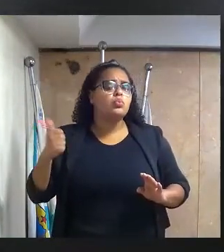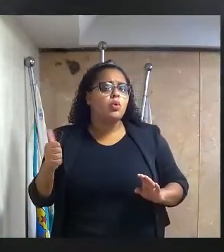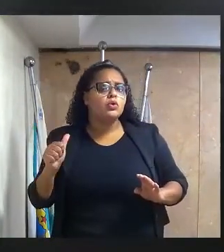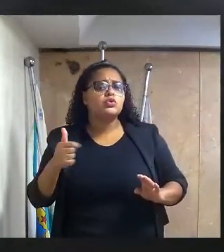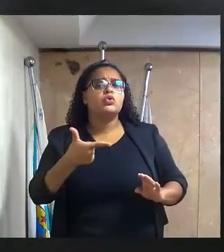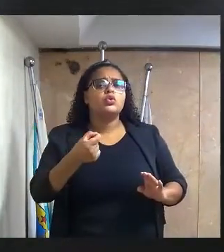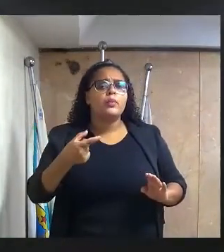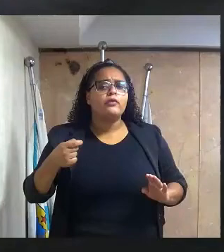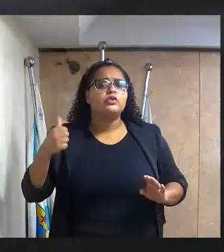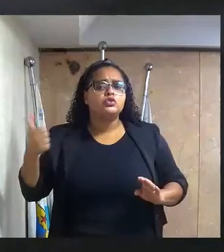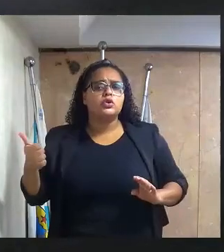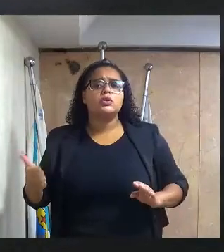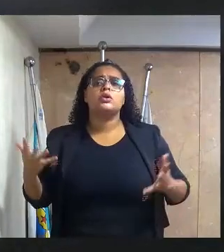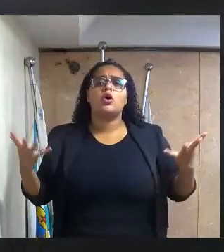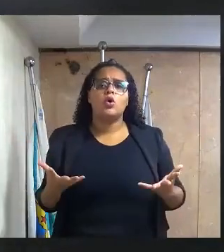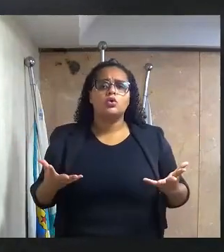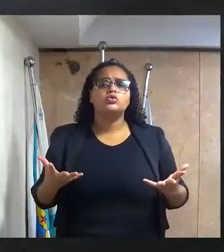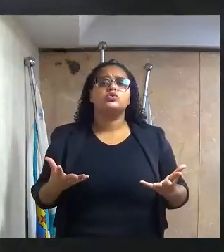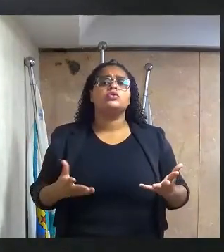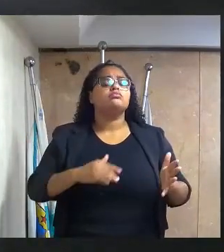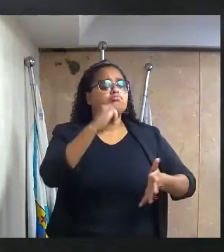Esse é o expediente, senhor presidente.